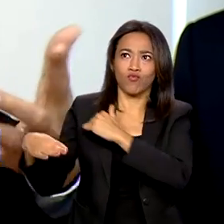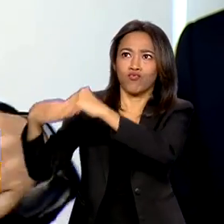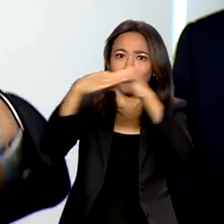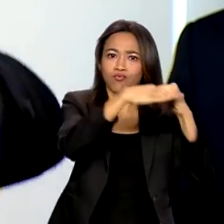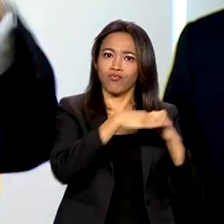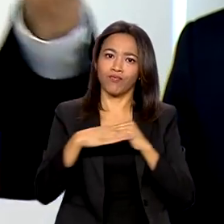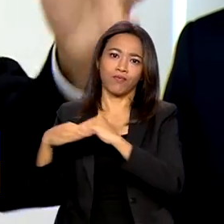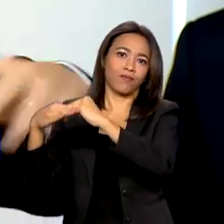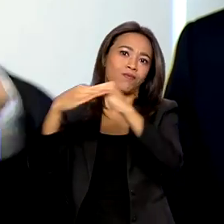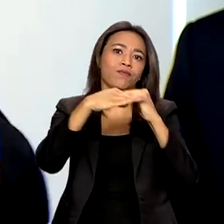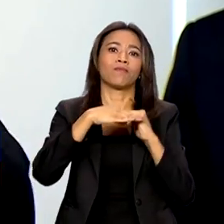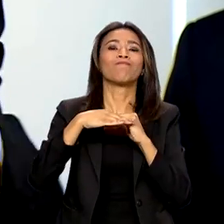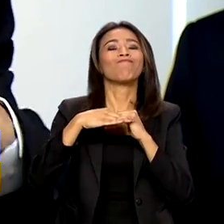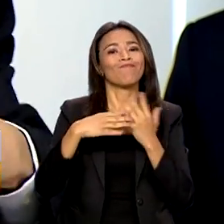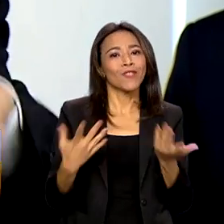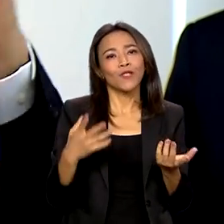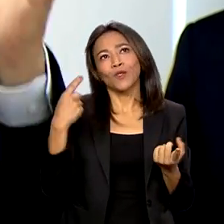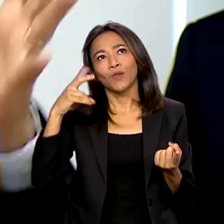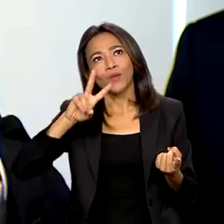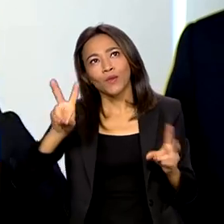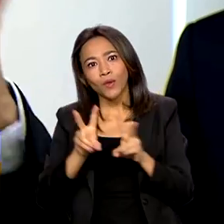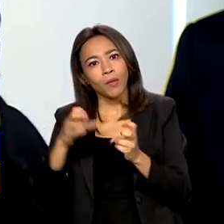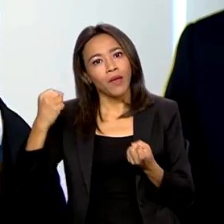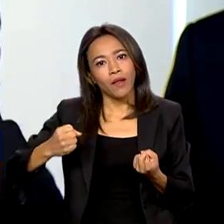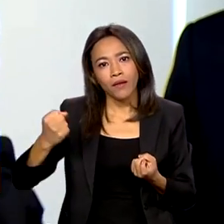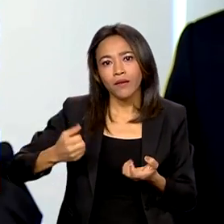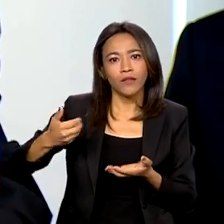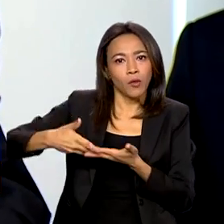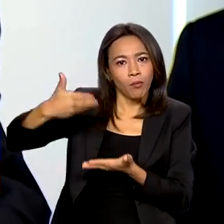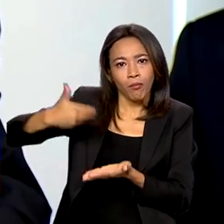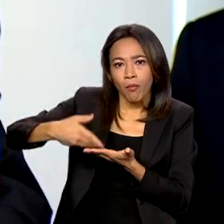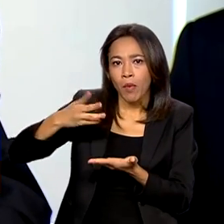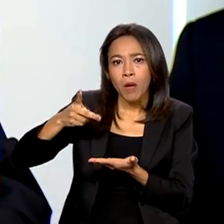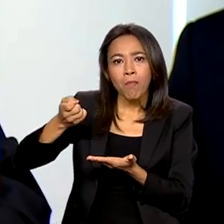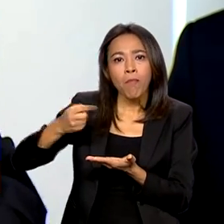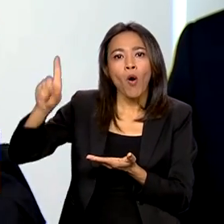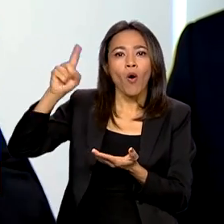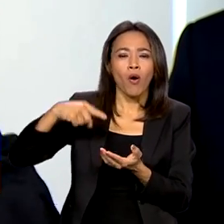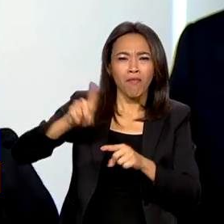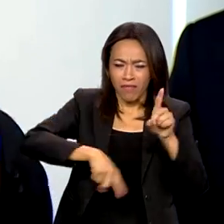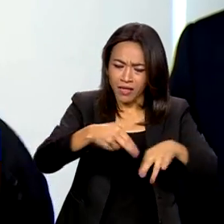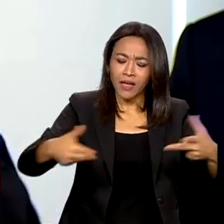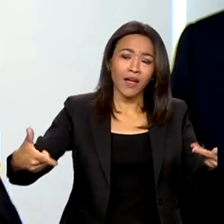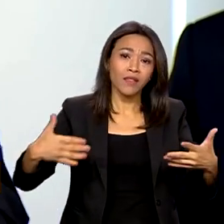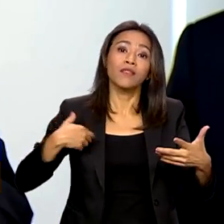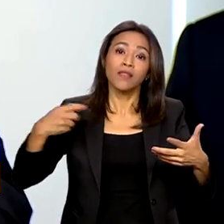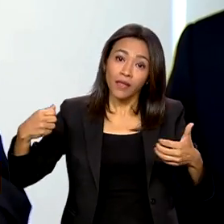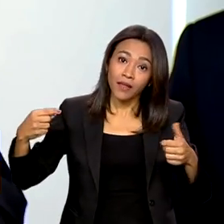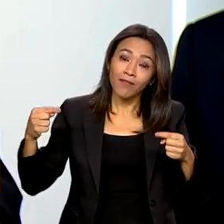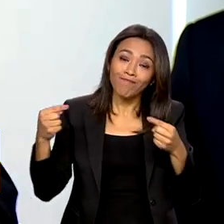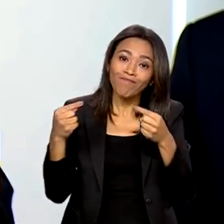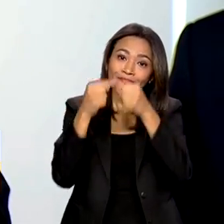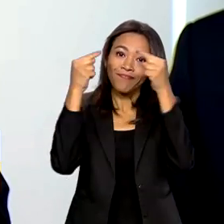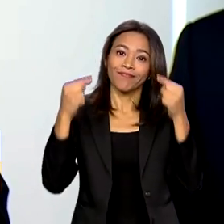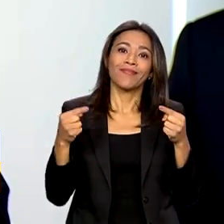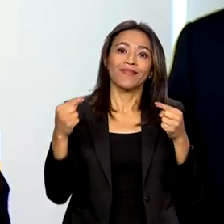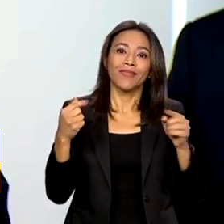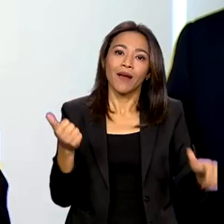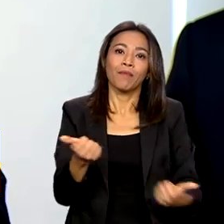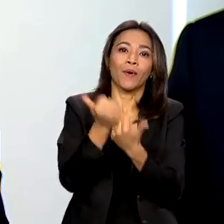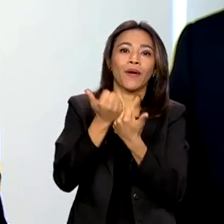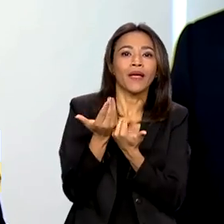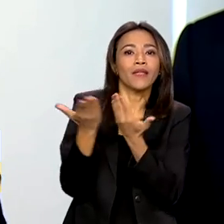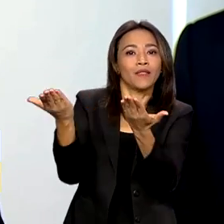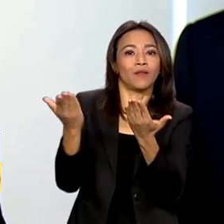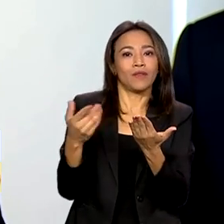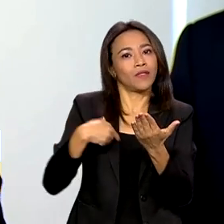de leite em pó, no padrão de determinados produtos que são adequados para situações como essa.